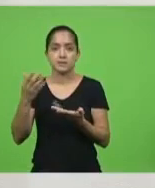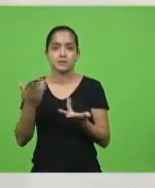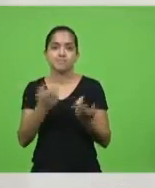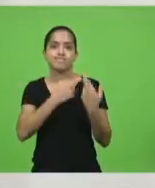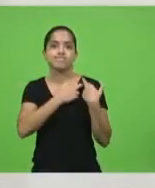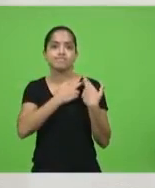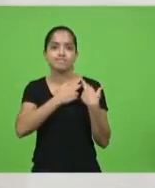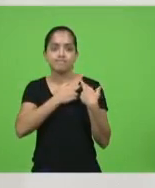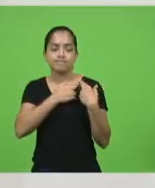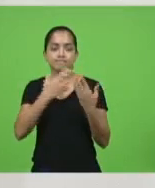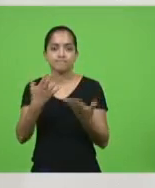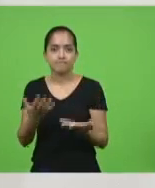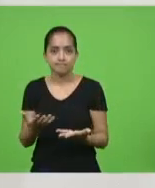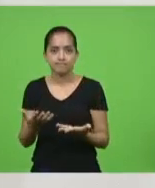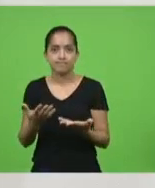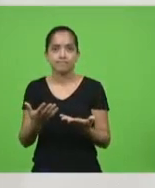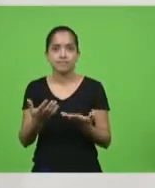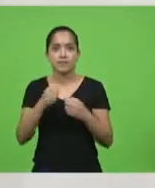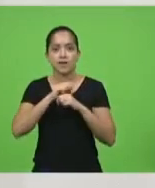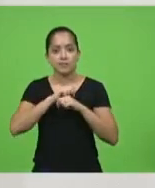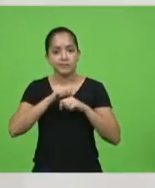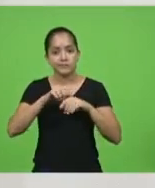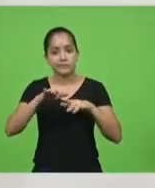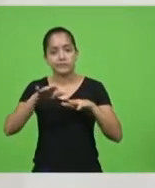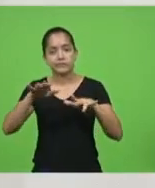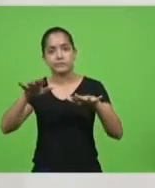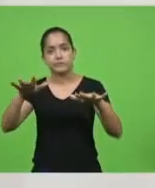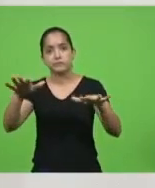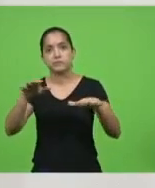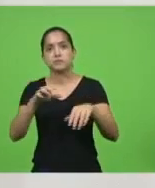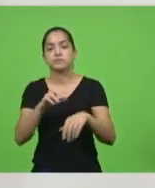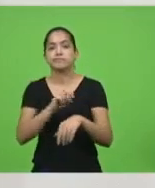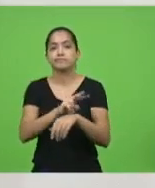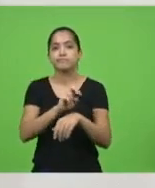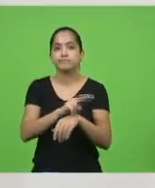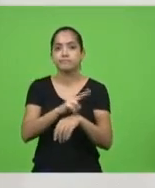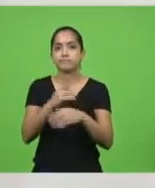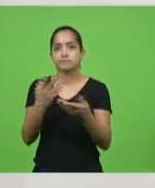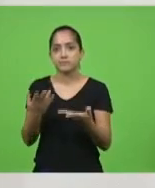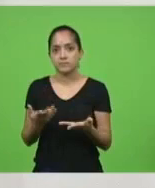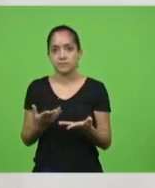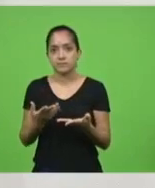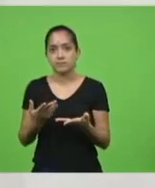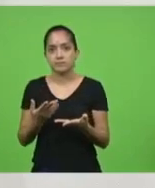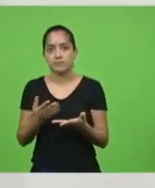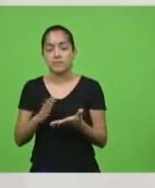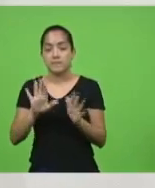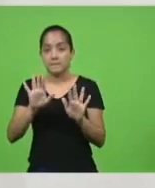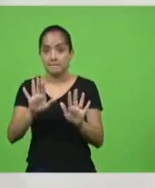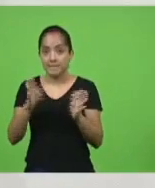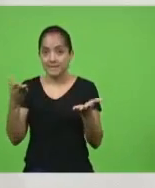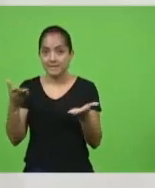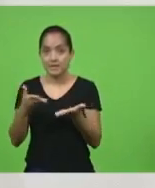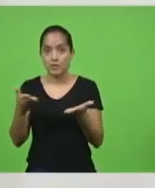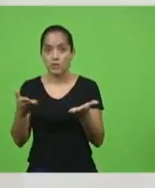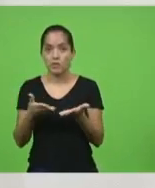pela disseminação do vírus em Santa Catarina. Agora vieram com